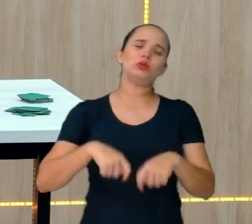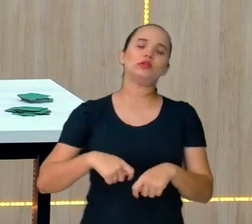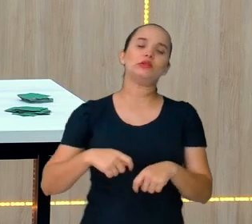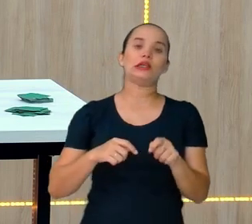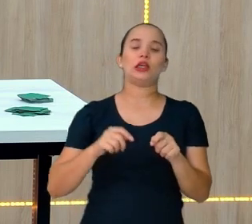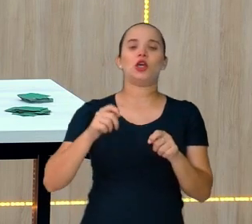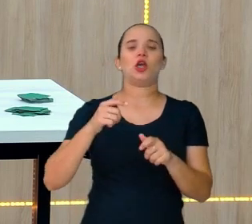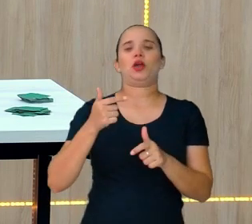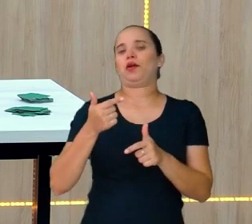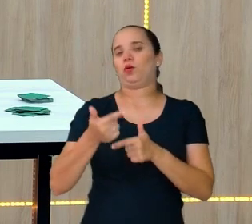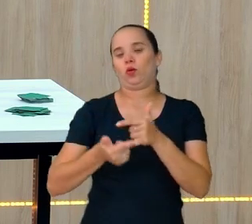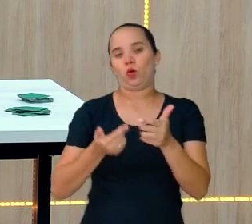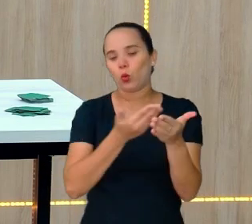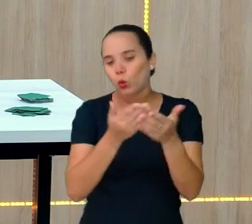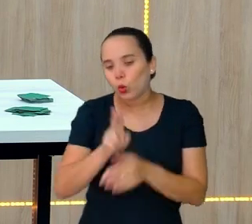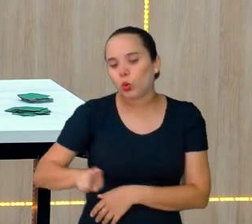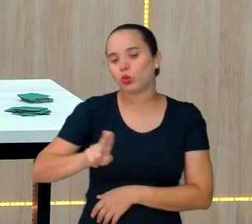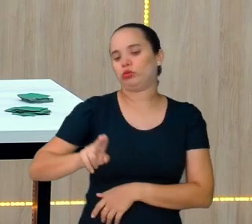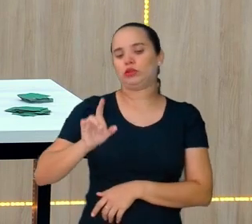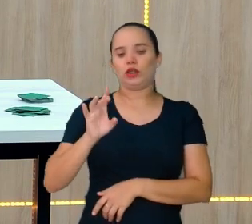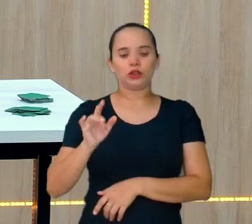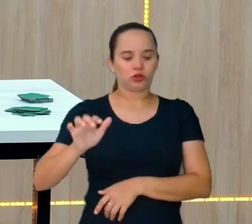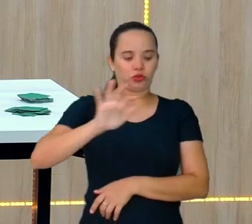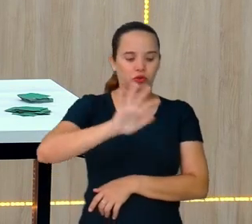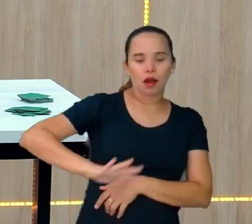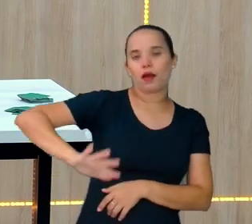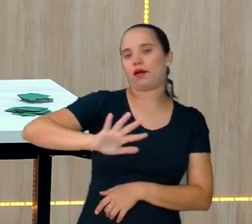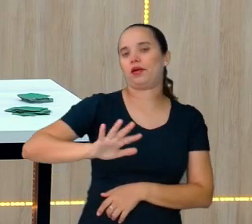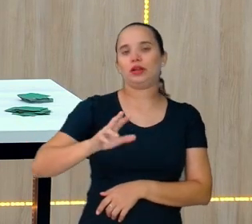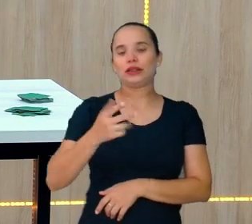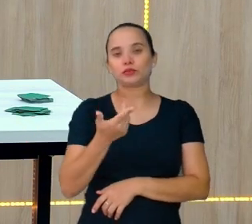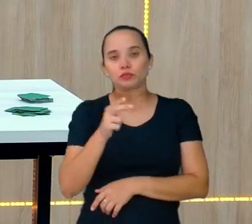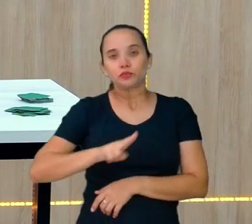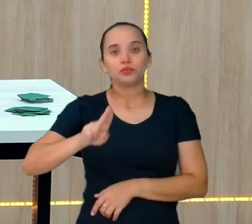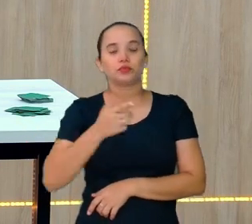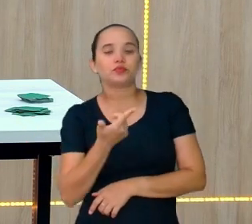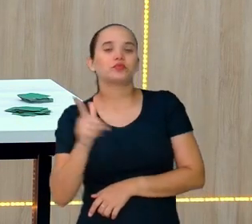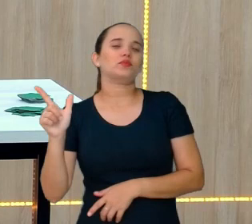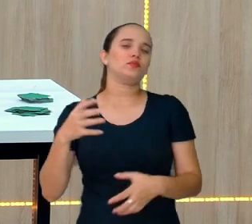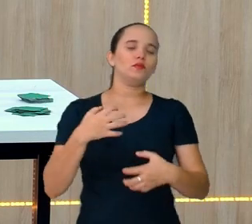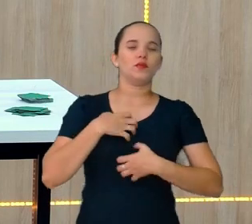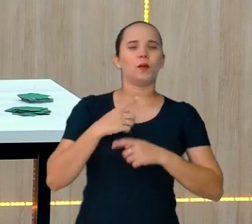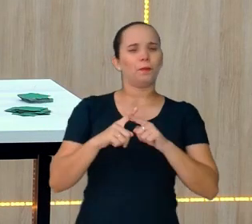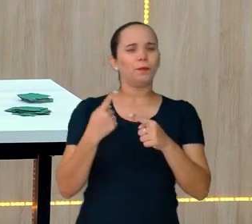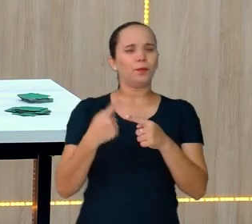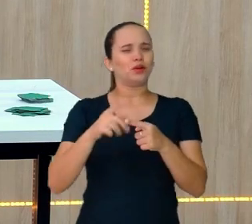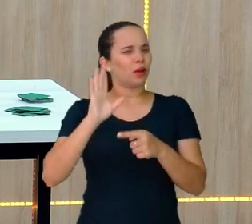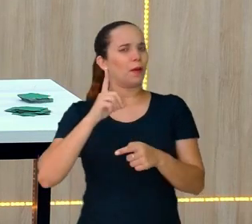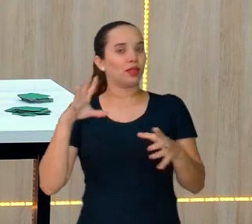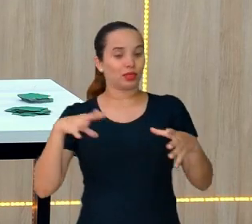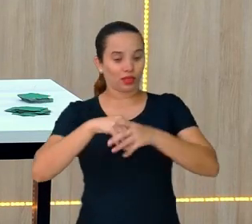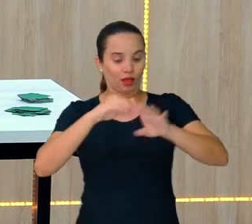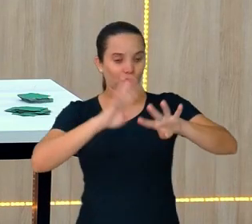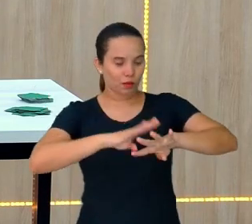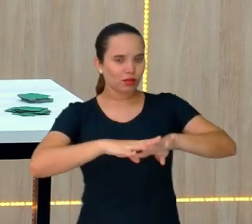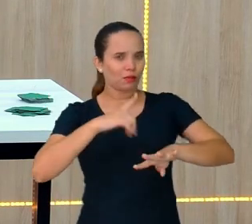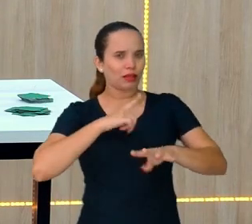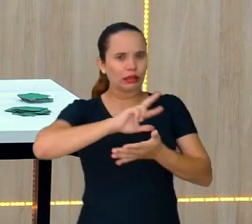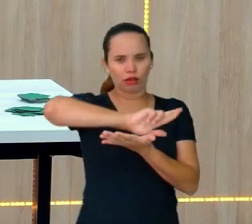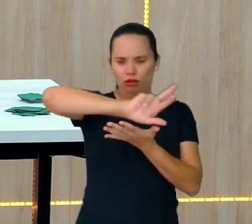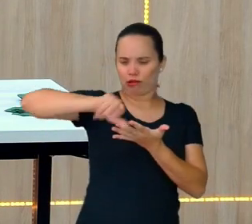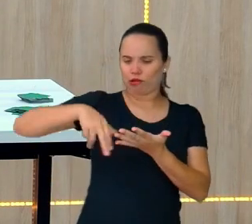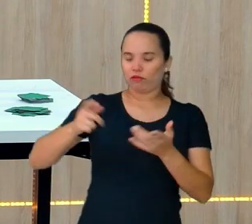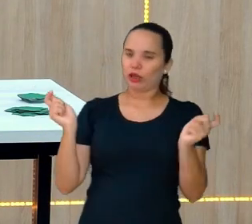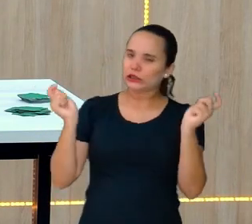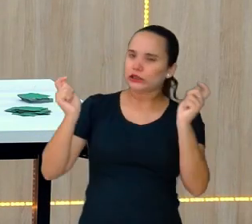uma série de soluções. Porque eu já disse a você que a matemática tem diferentes possibilidades. Só que eu trouxe o